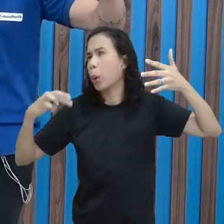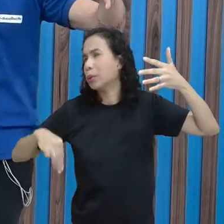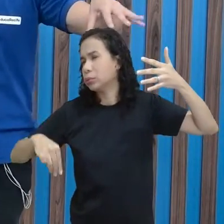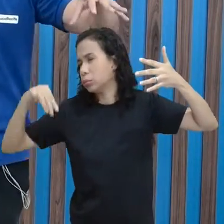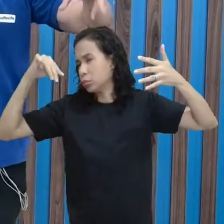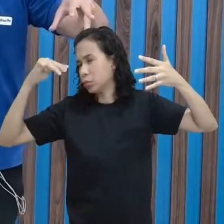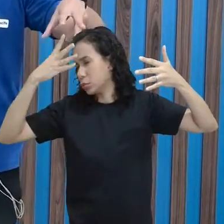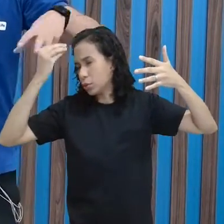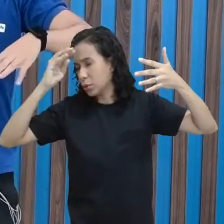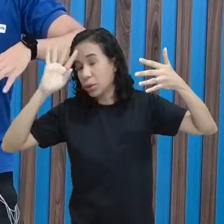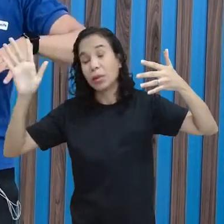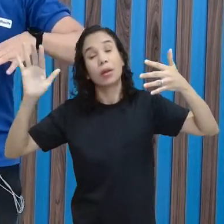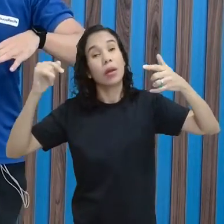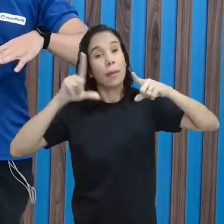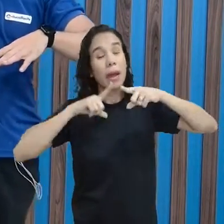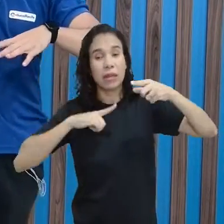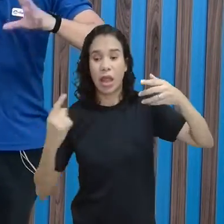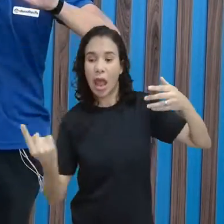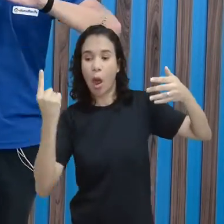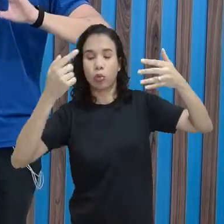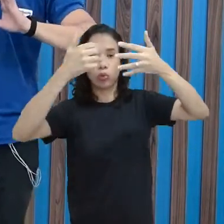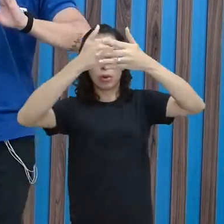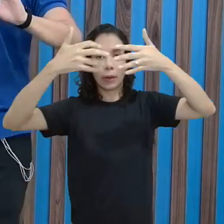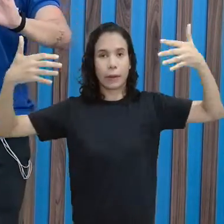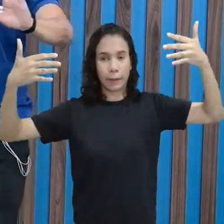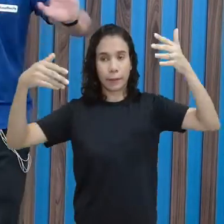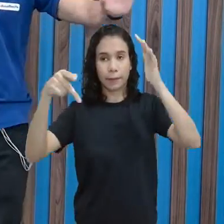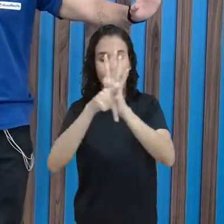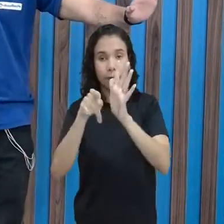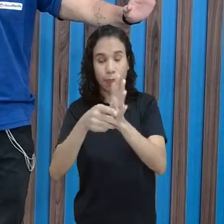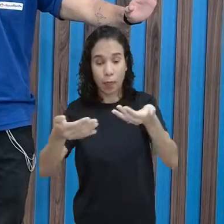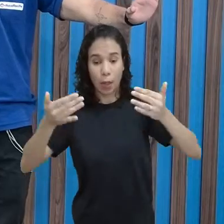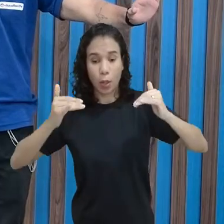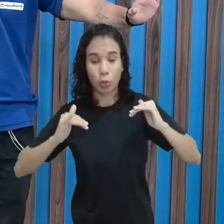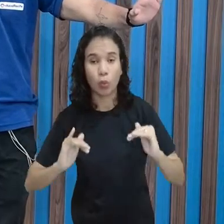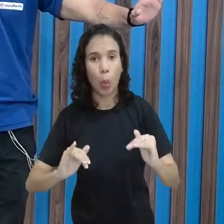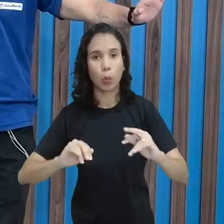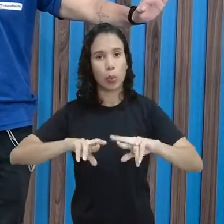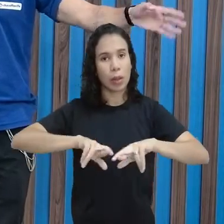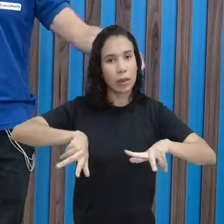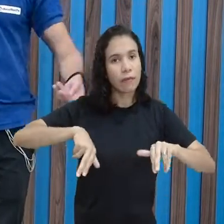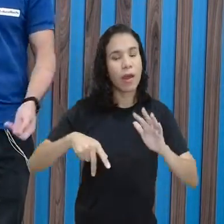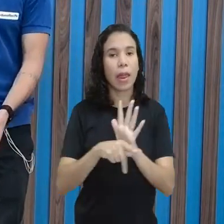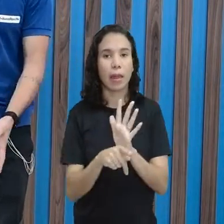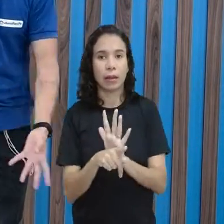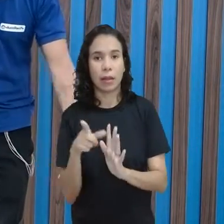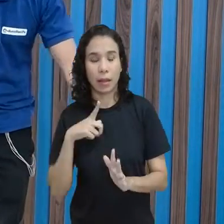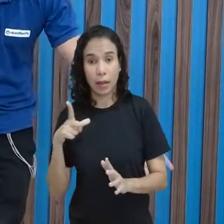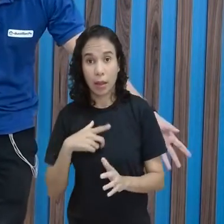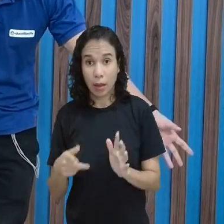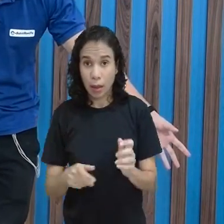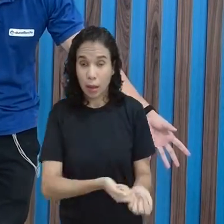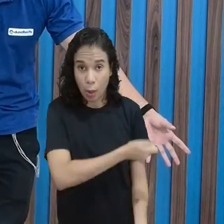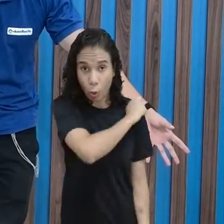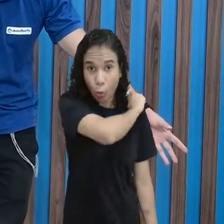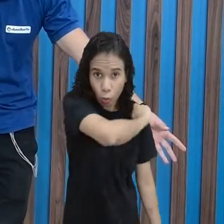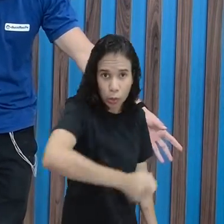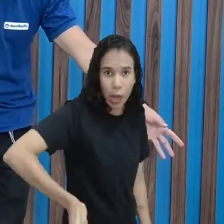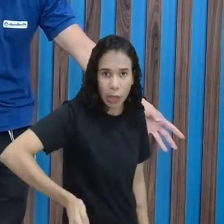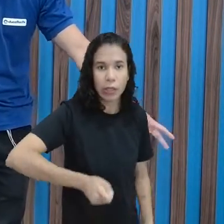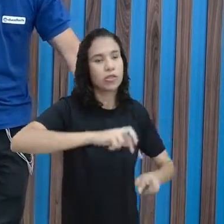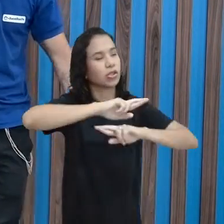agora, mas ela tem lá sua altura. No badminton, ela já tem outra altura, né? No tênis, ela já tem outra